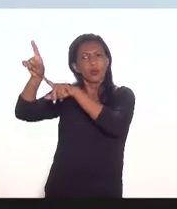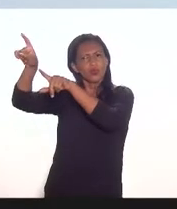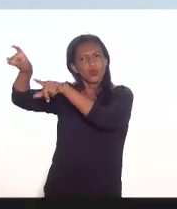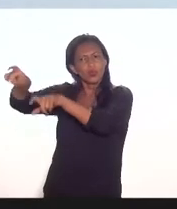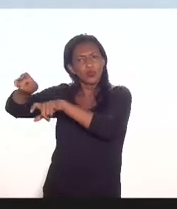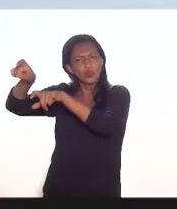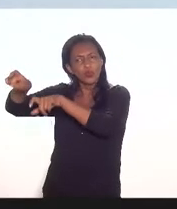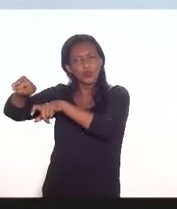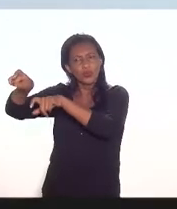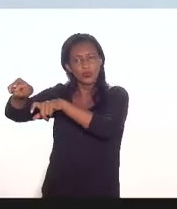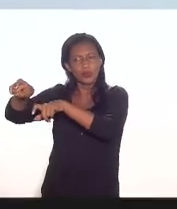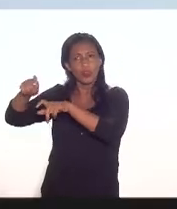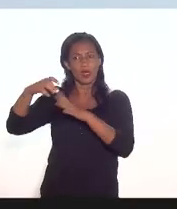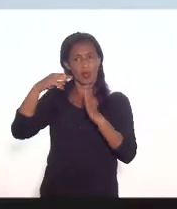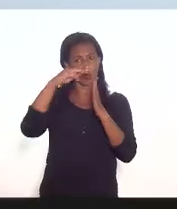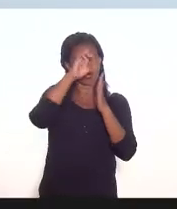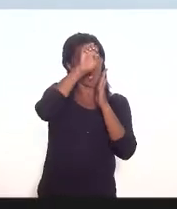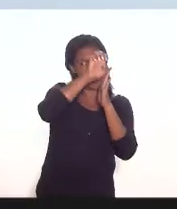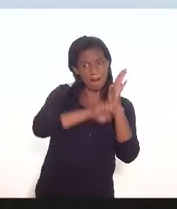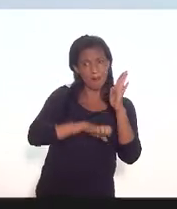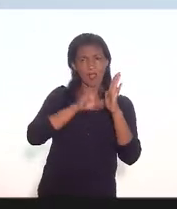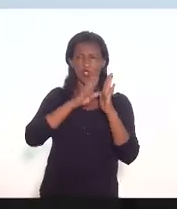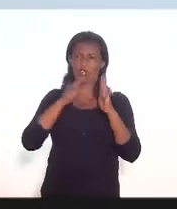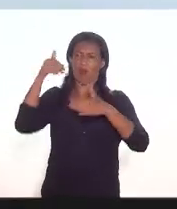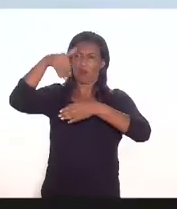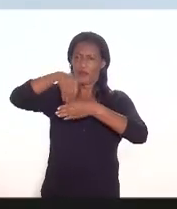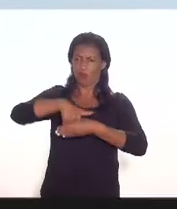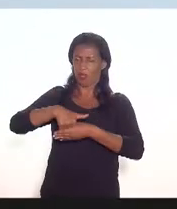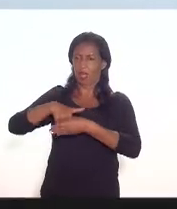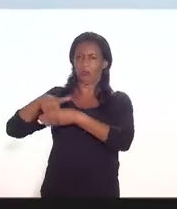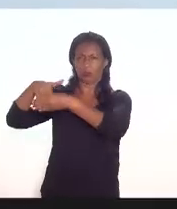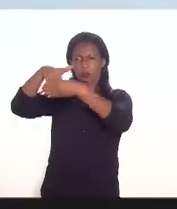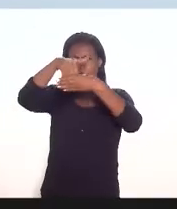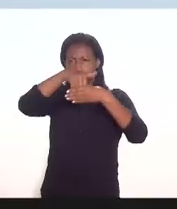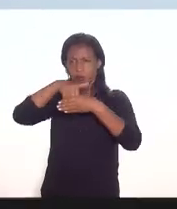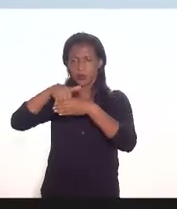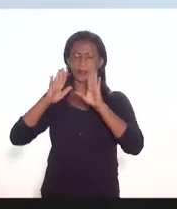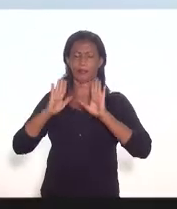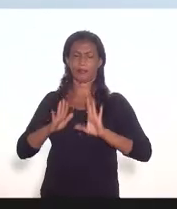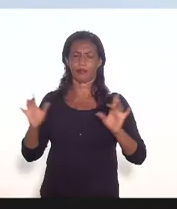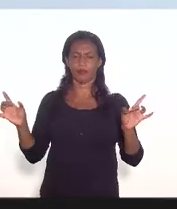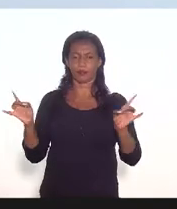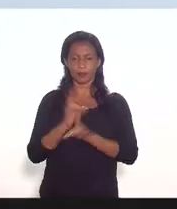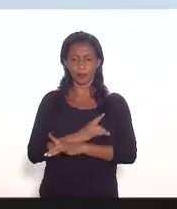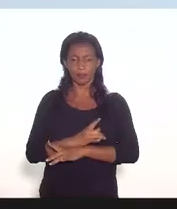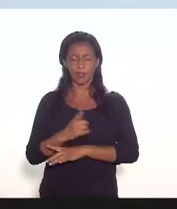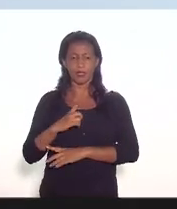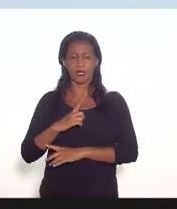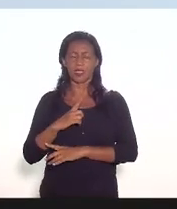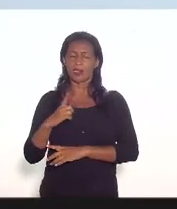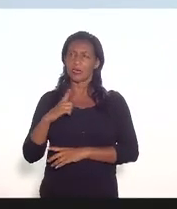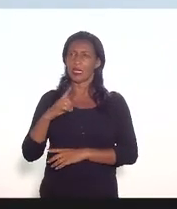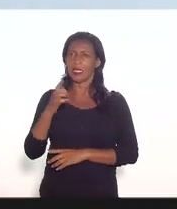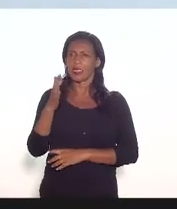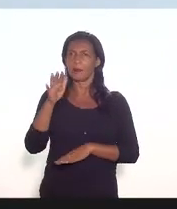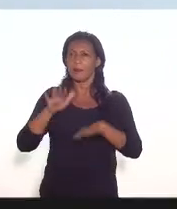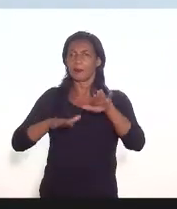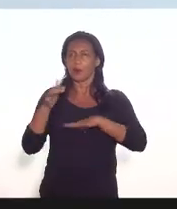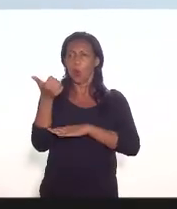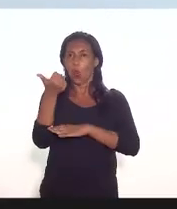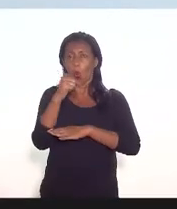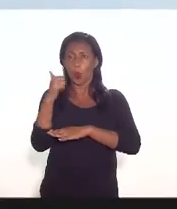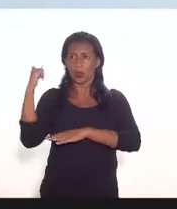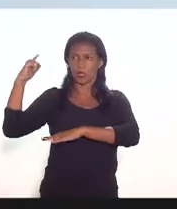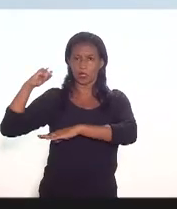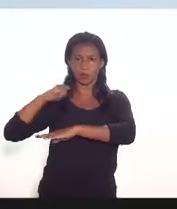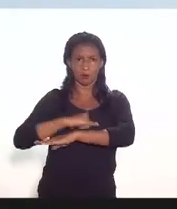muito voltadas para isso nós temos aqui eu listei posso me corrigir se eu estiver errado nós temos 11 aeroportos no nosso estado do de Janeiro